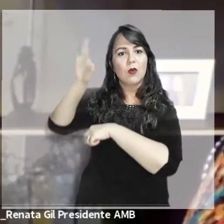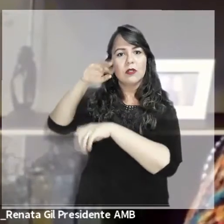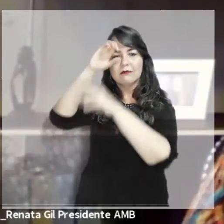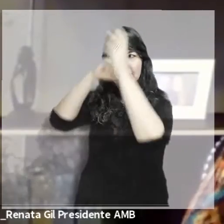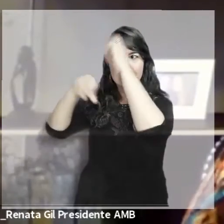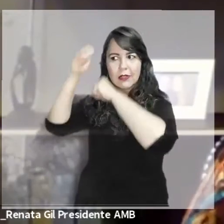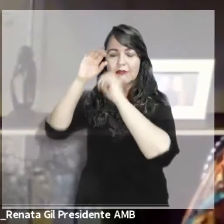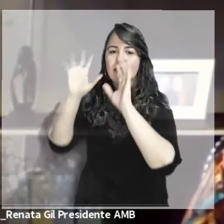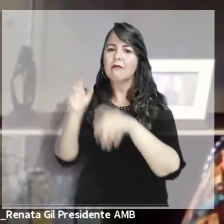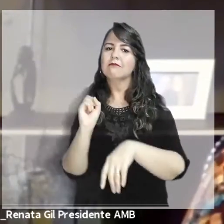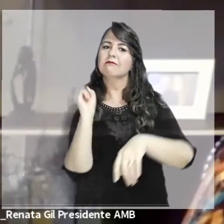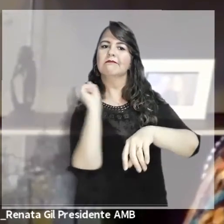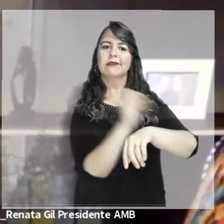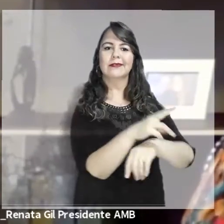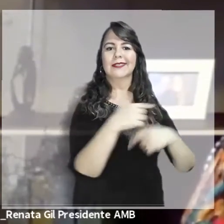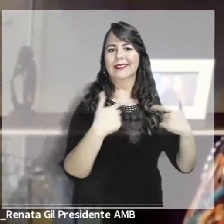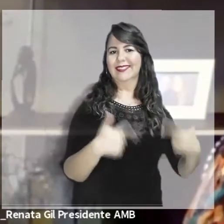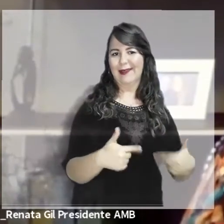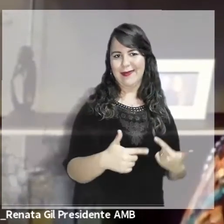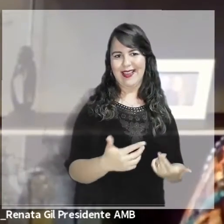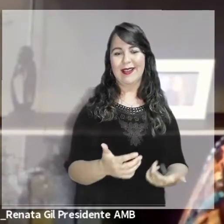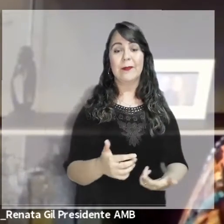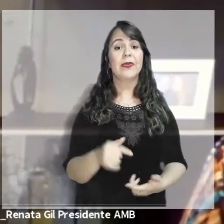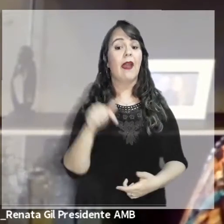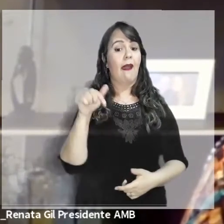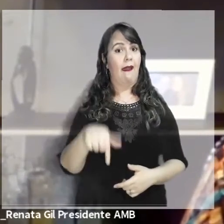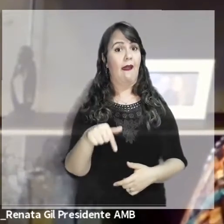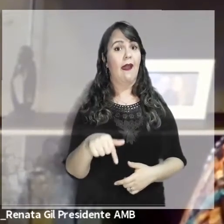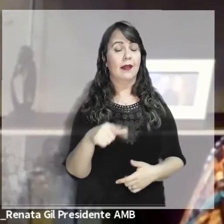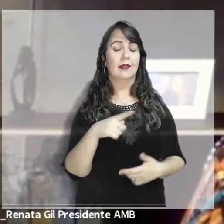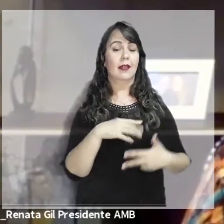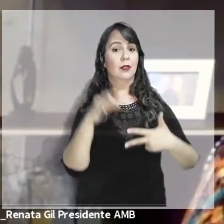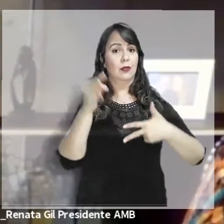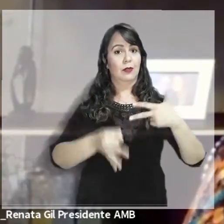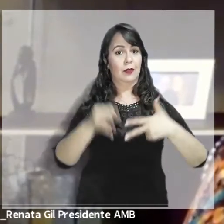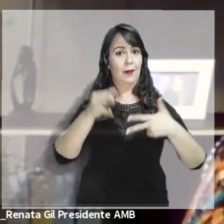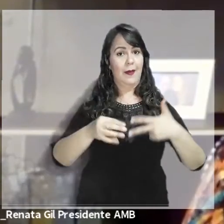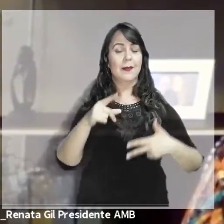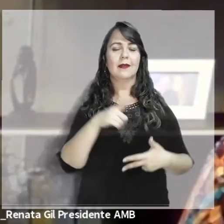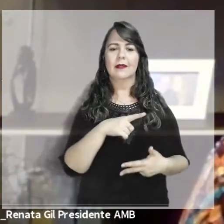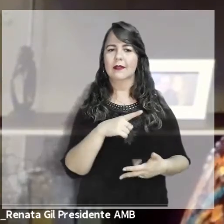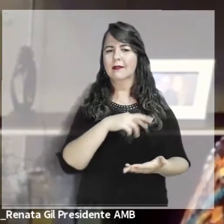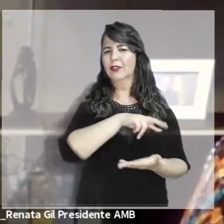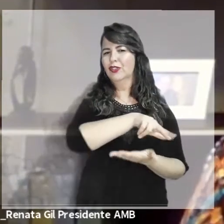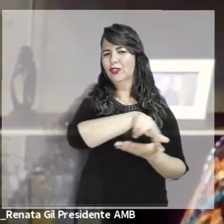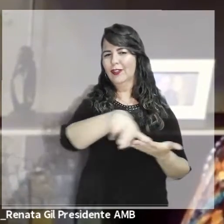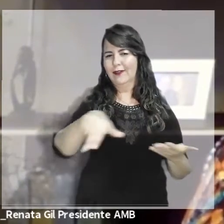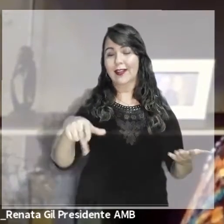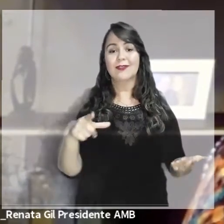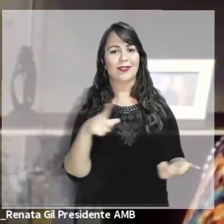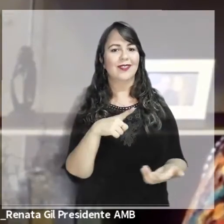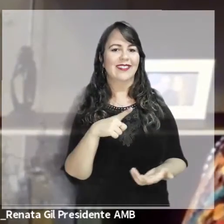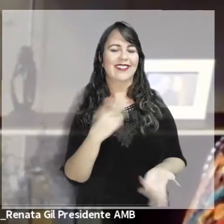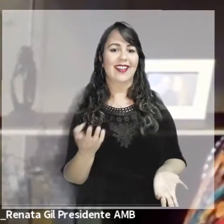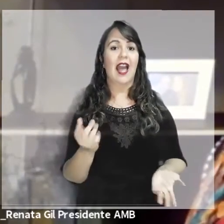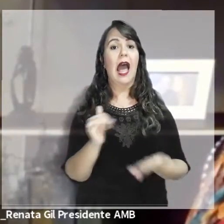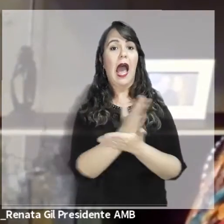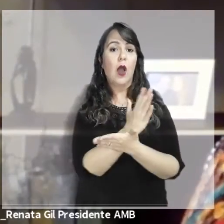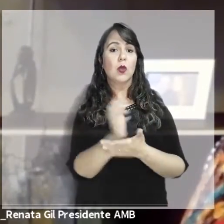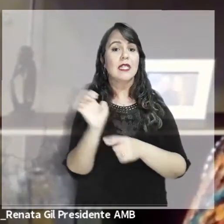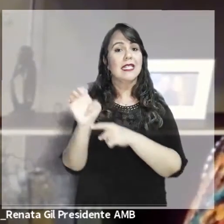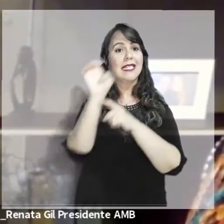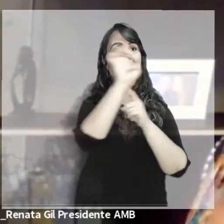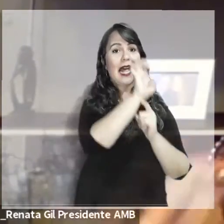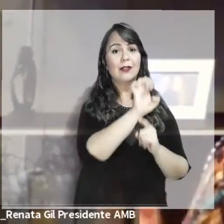gente consiga consolidar a inovação. No âmbito do Supremo Tribunal Federal, nós já temos projetos vencedores de inovação como o